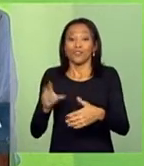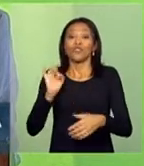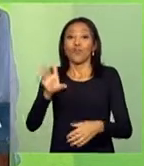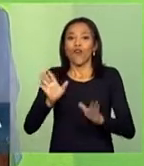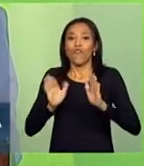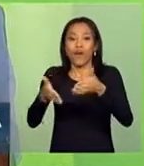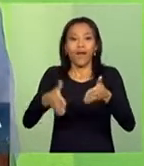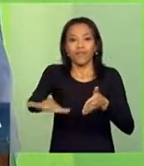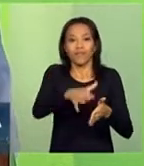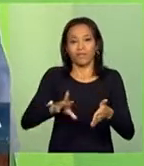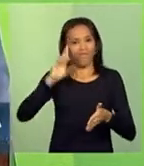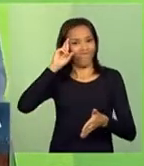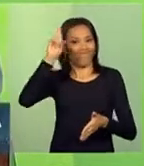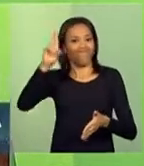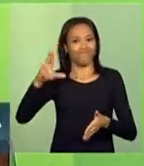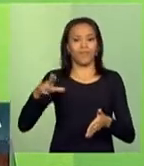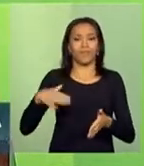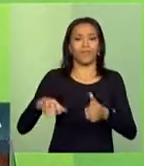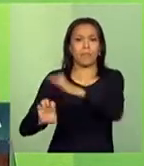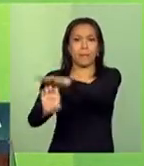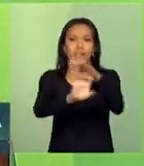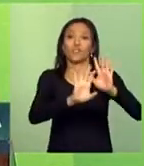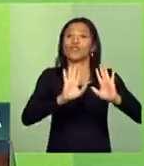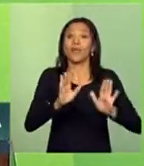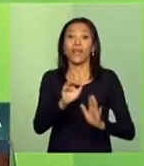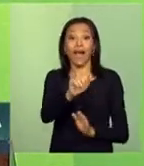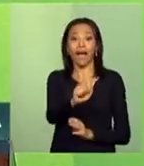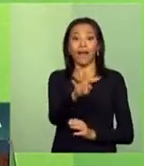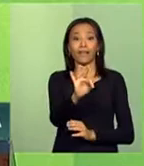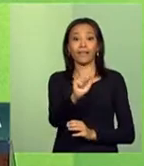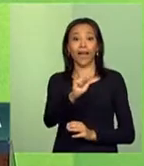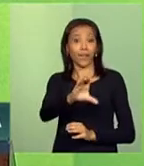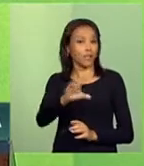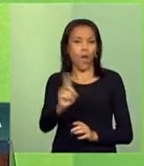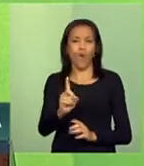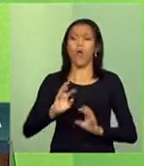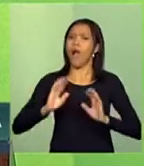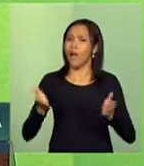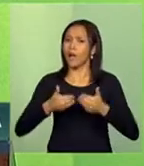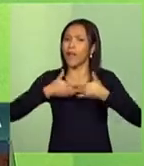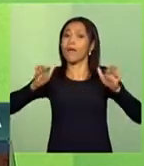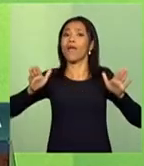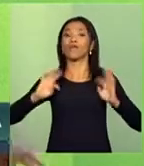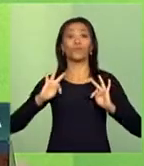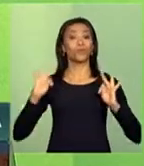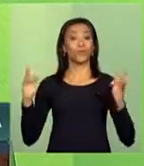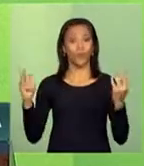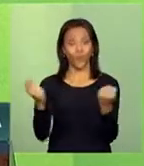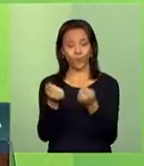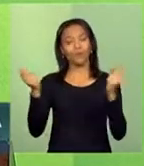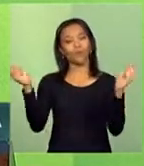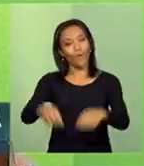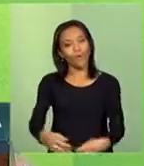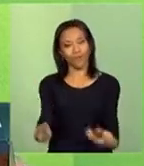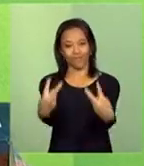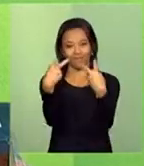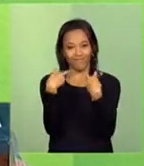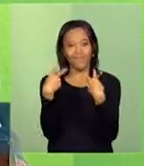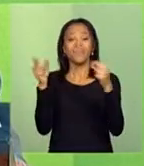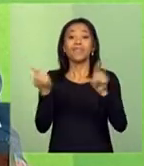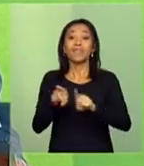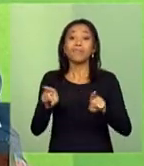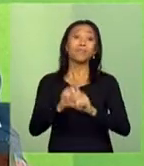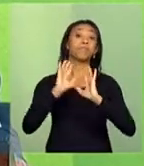e a ANTAC. Agora não, todos poderão participar desses anúncios e poder requisitar um